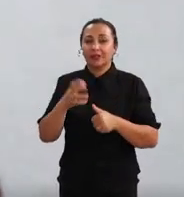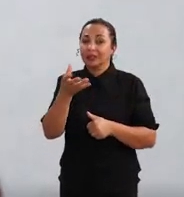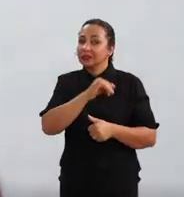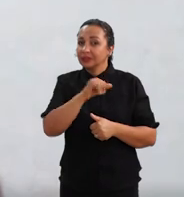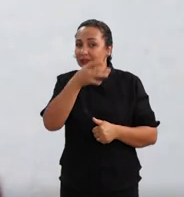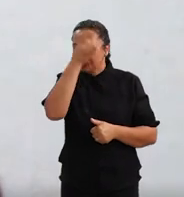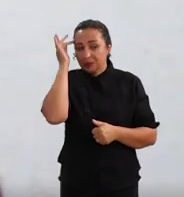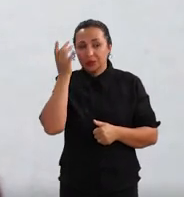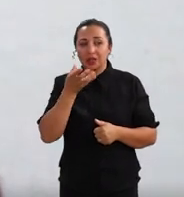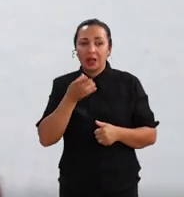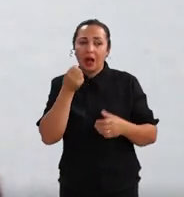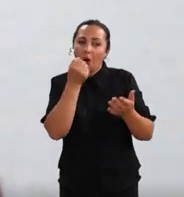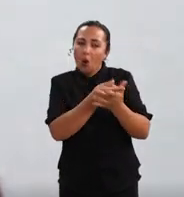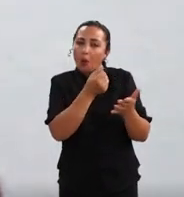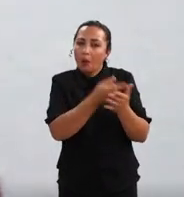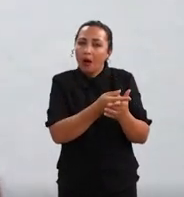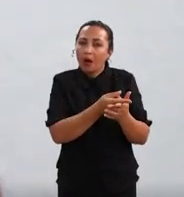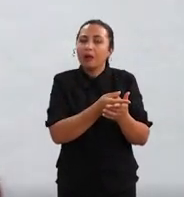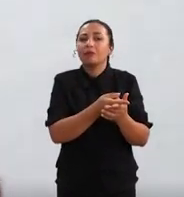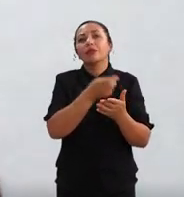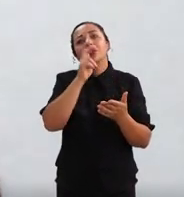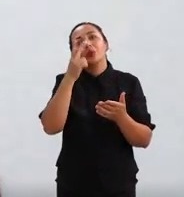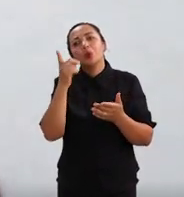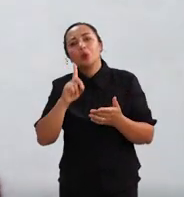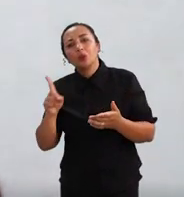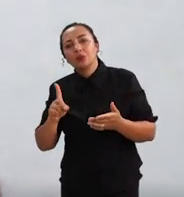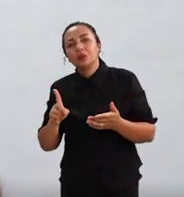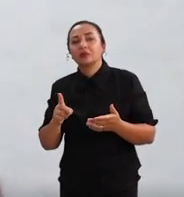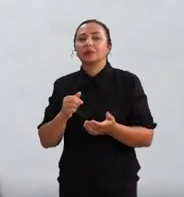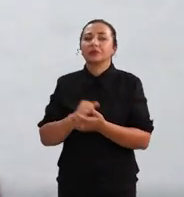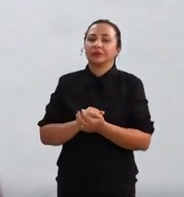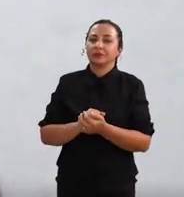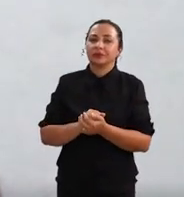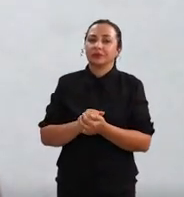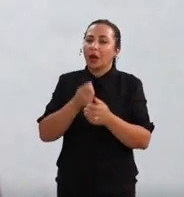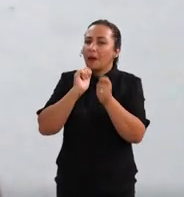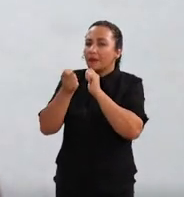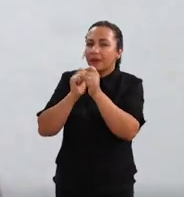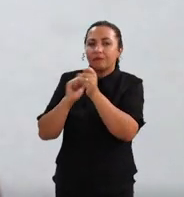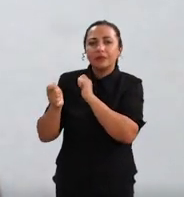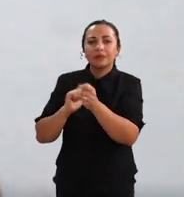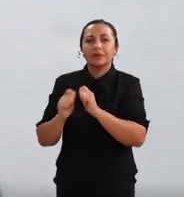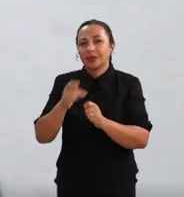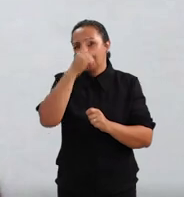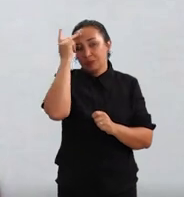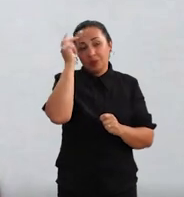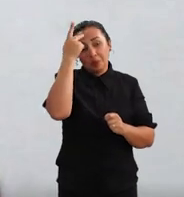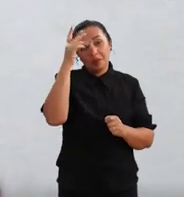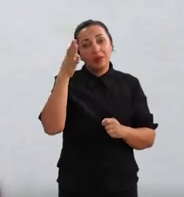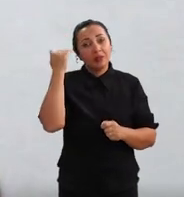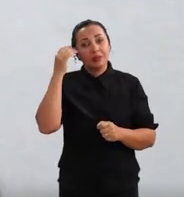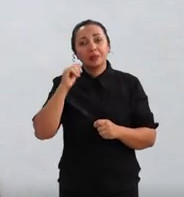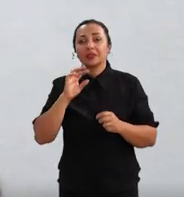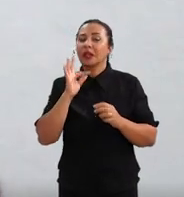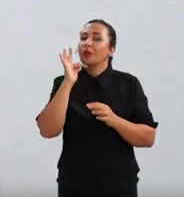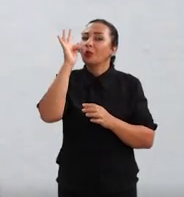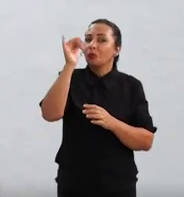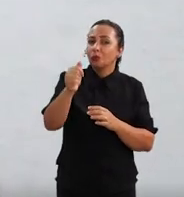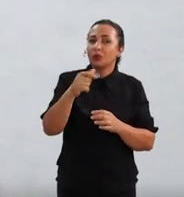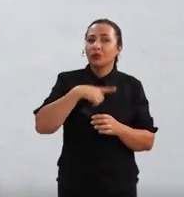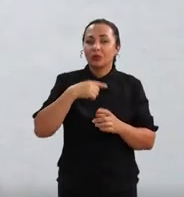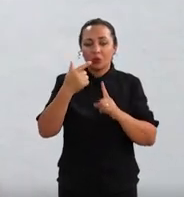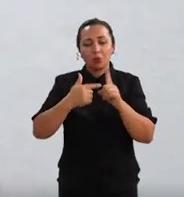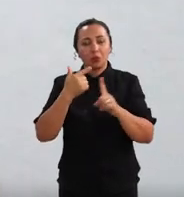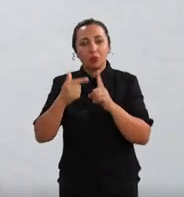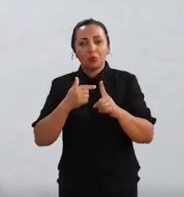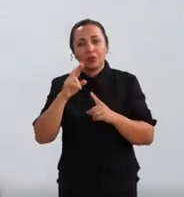compra, supondo que chegue no mercado, você tem intenção de comprar ou não tem intenção de comprar, para ver se lá no final seja um produto que,